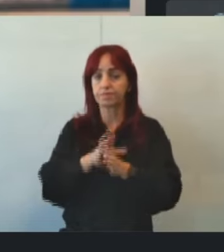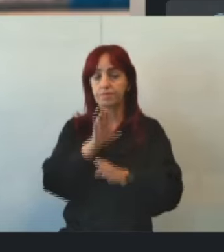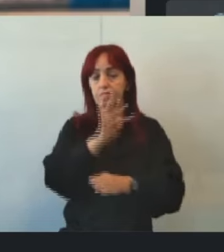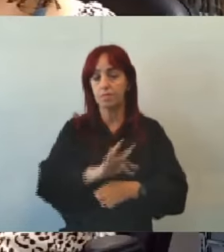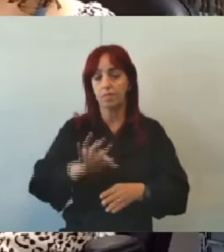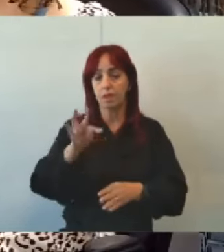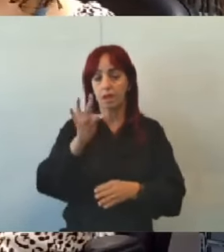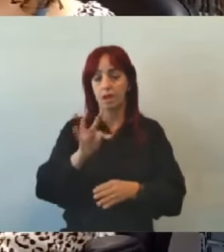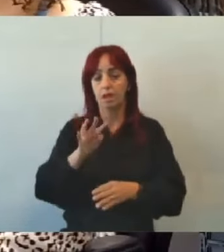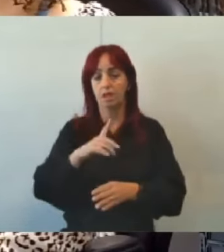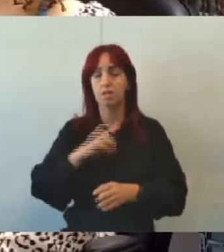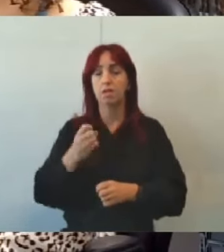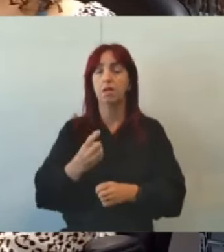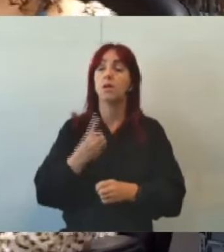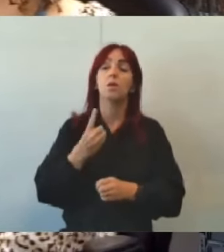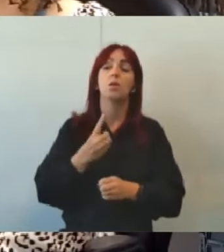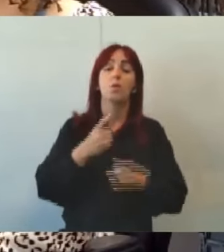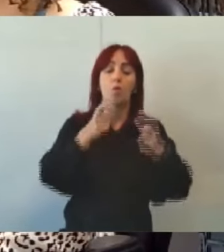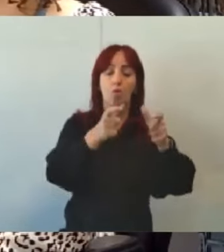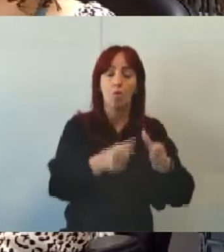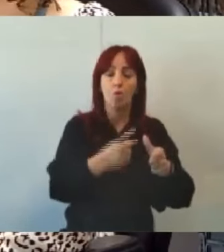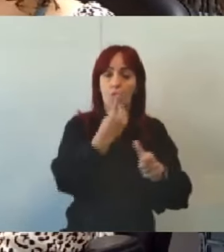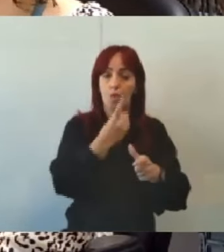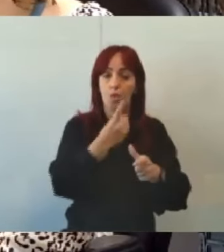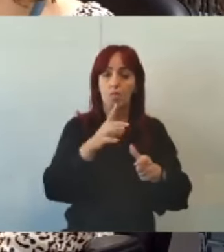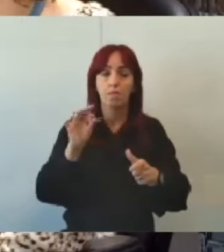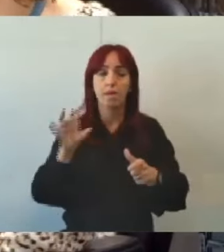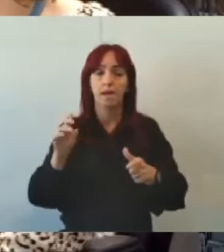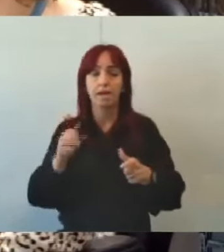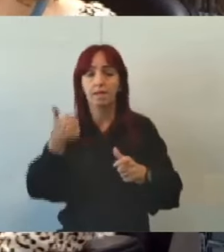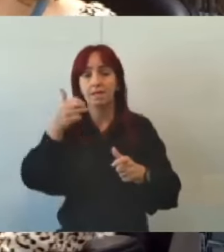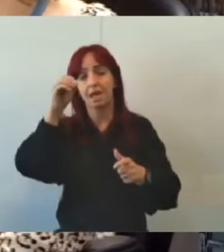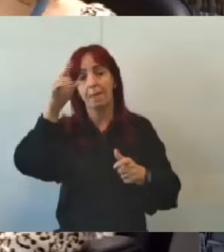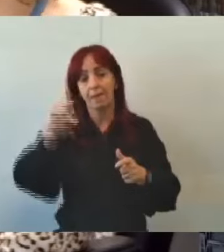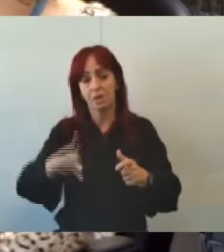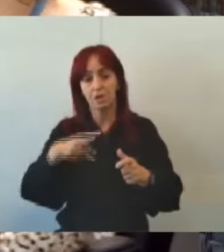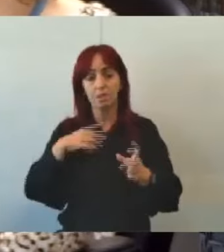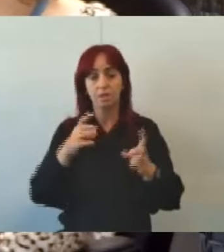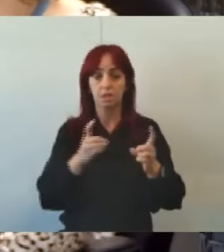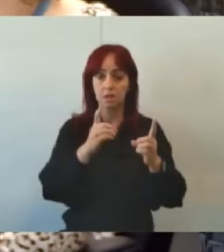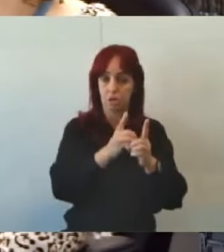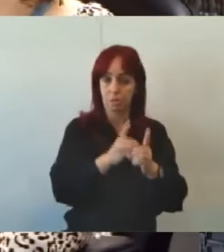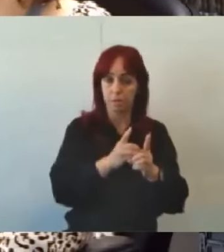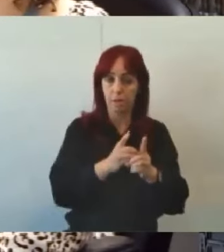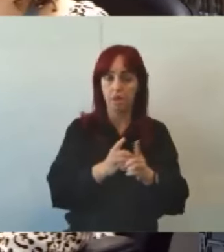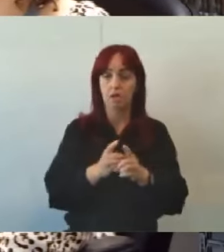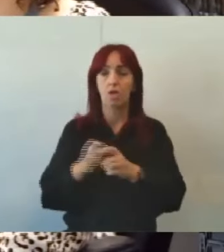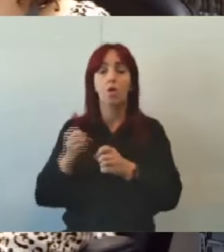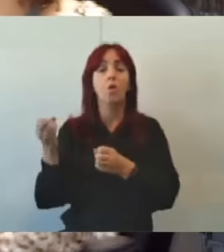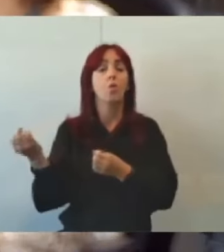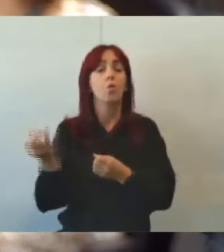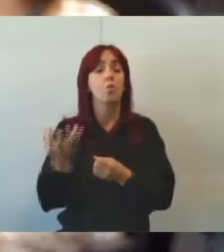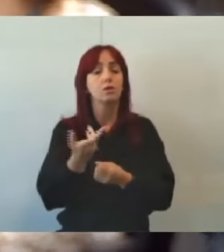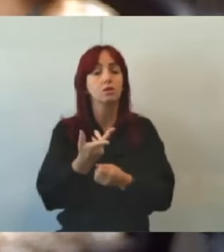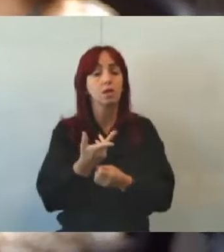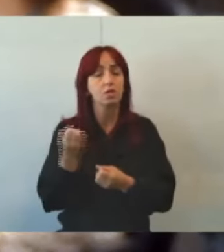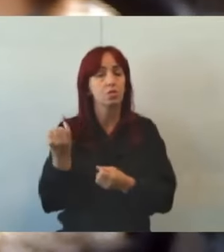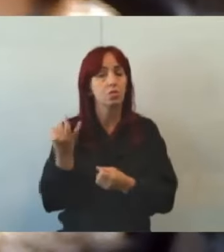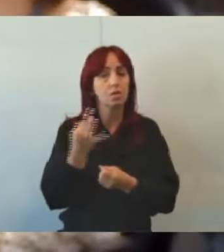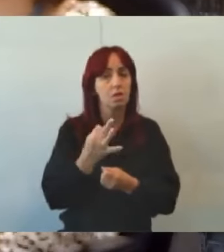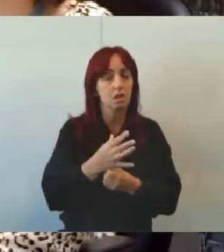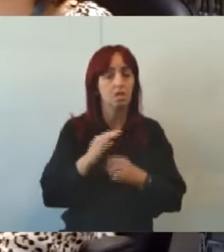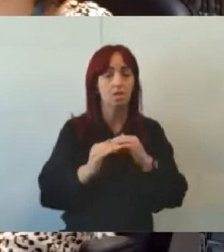de uma unidade para cada 100 mil habitantes do município. o quantitativo previsto nos parágrafos primeiros deste artigo será gradualmente